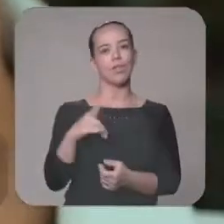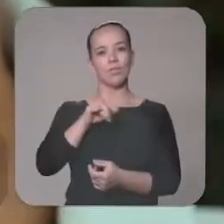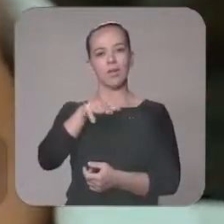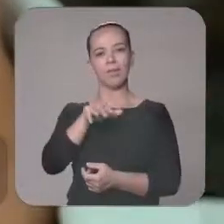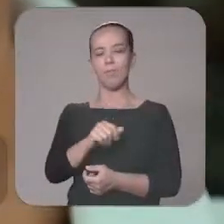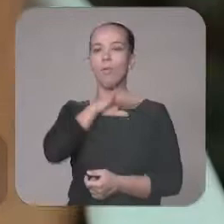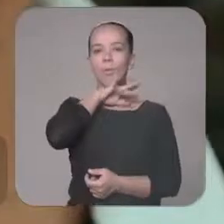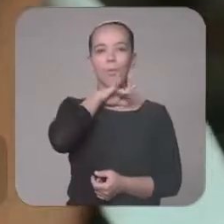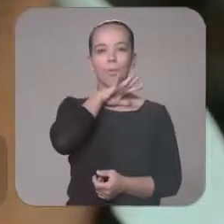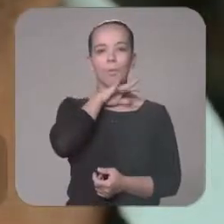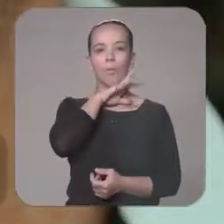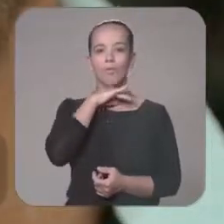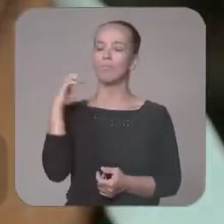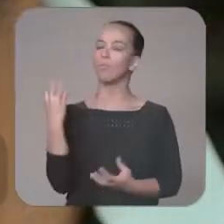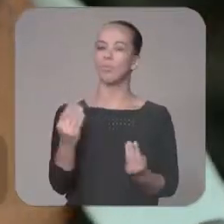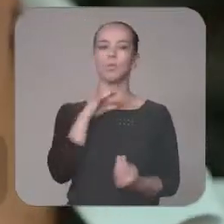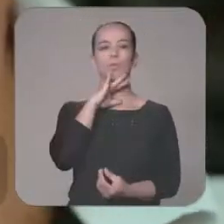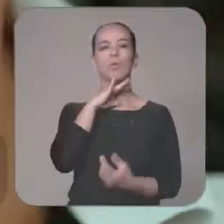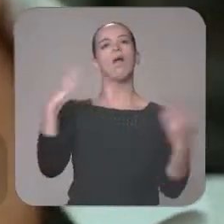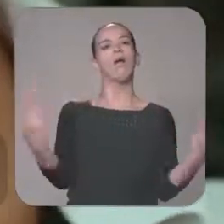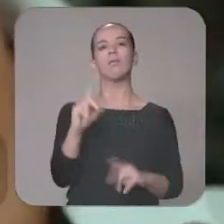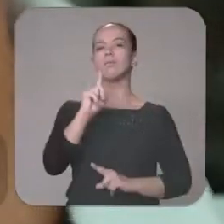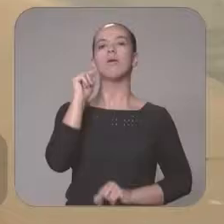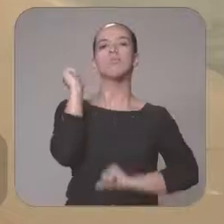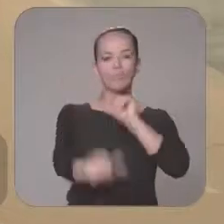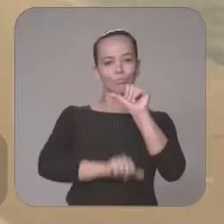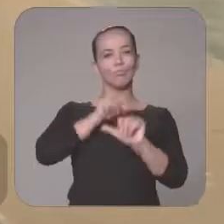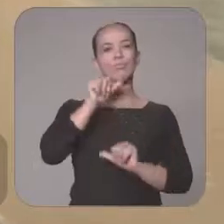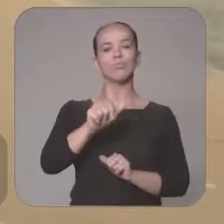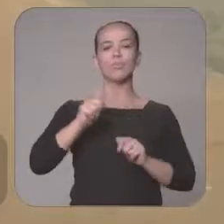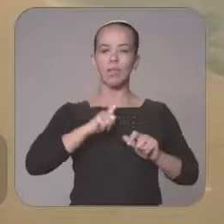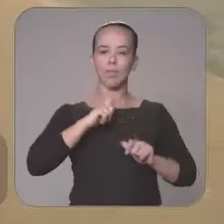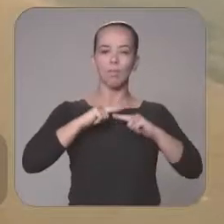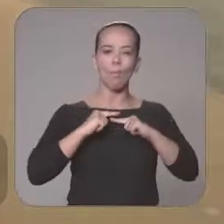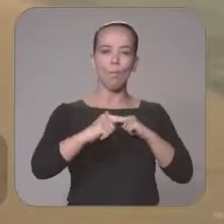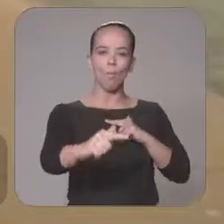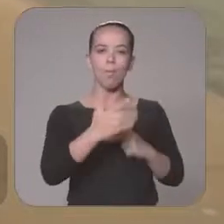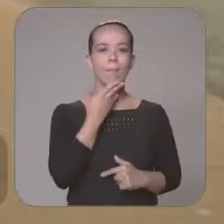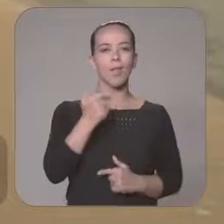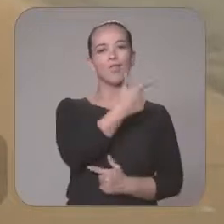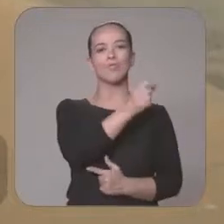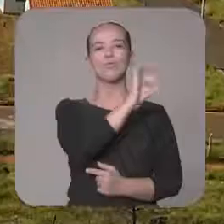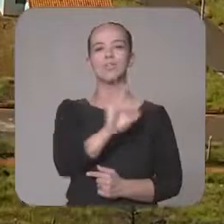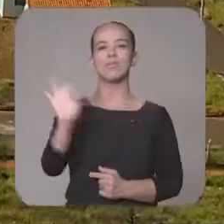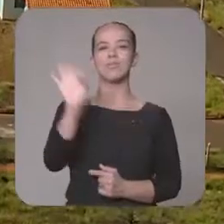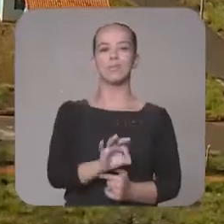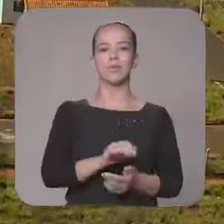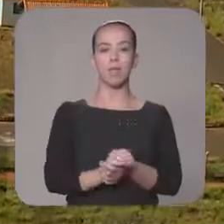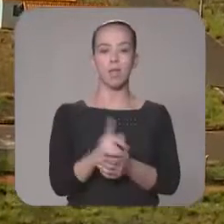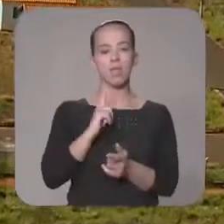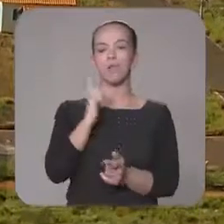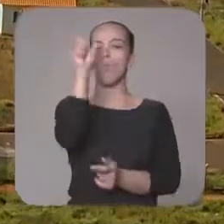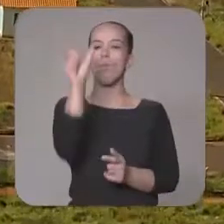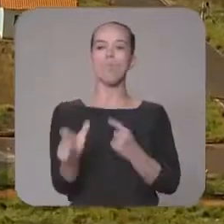Nova Lima era horrível. Horrível. Agora não, agora estamos com o asfalto aí e melhorou 200%. Porque a gente não